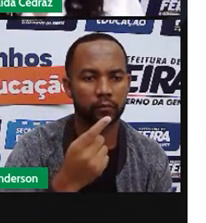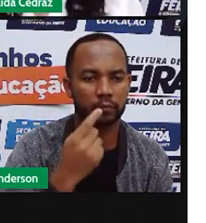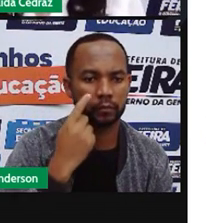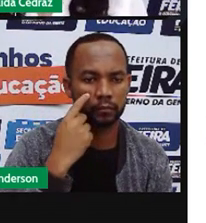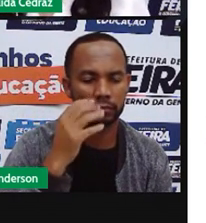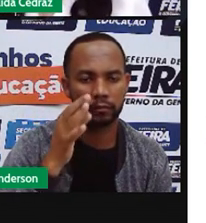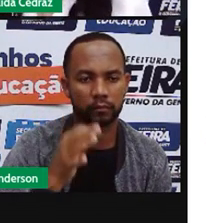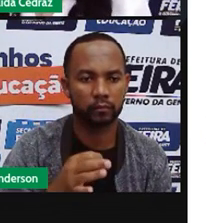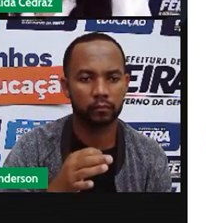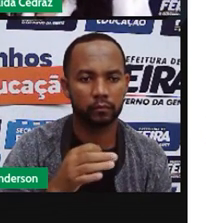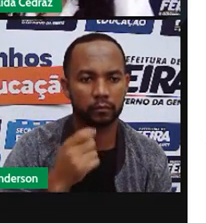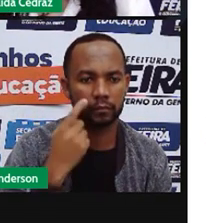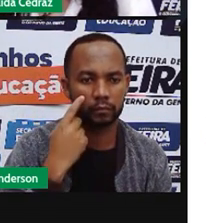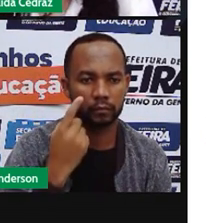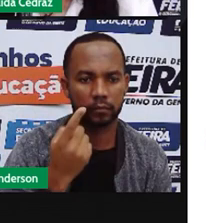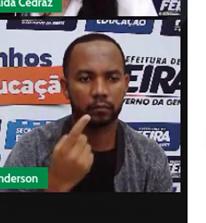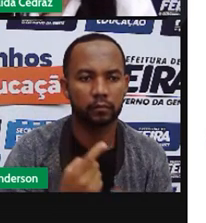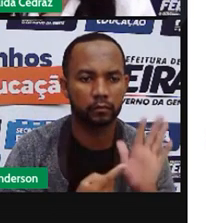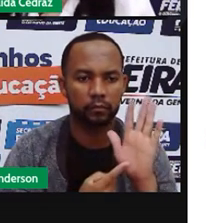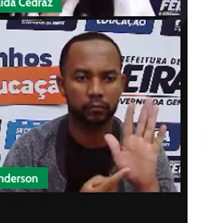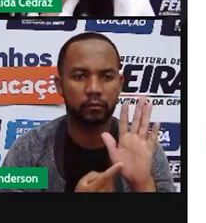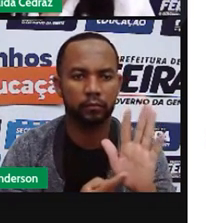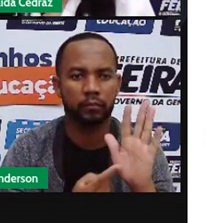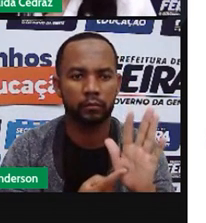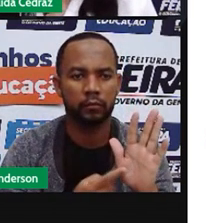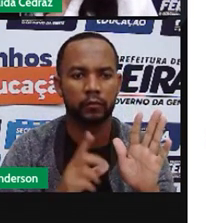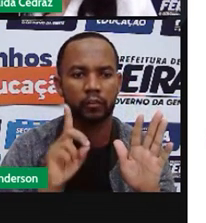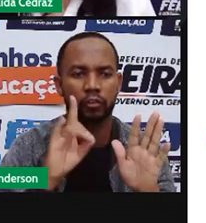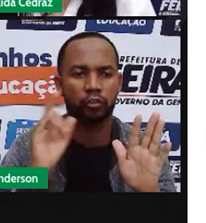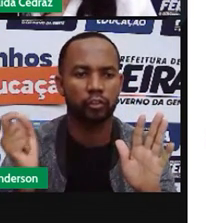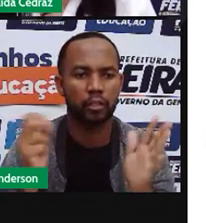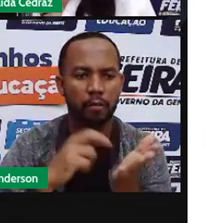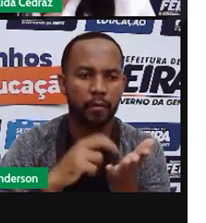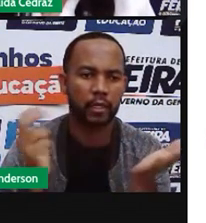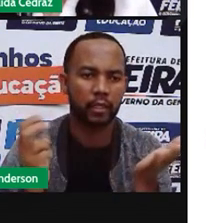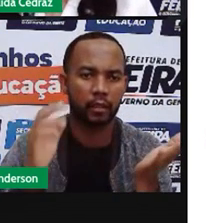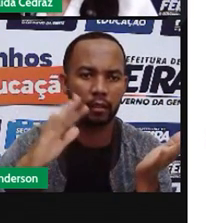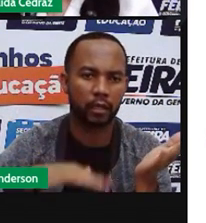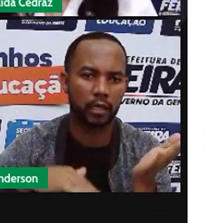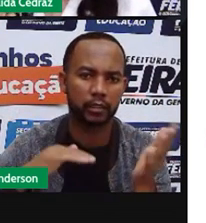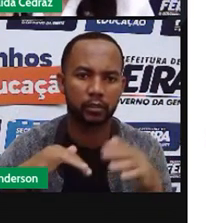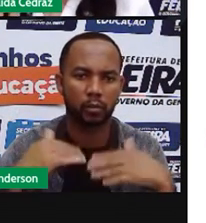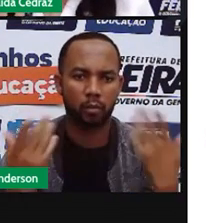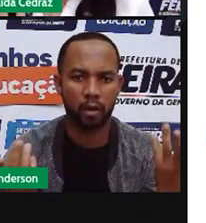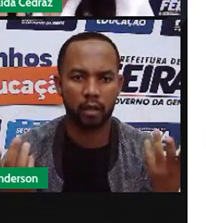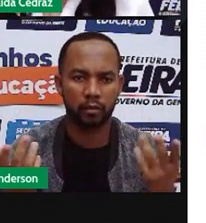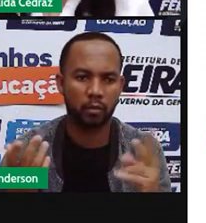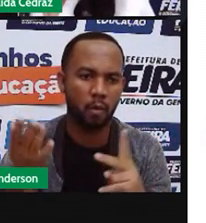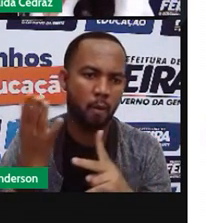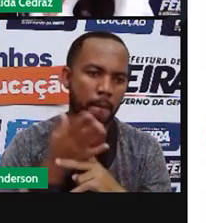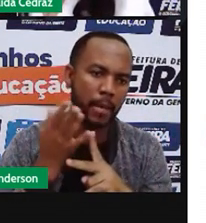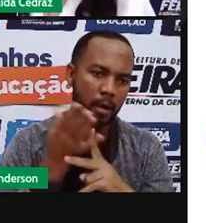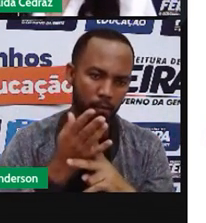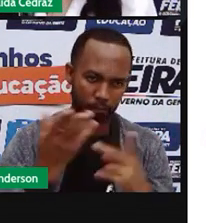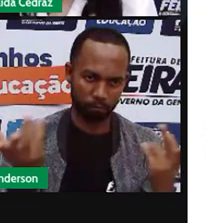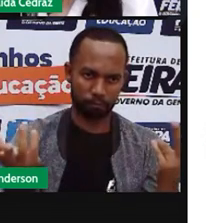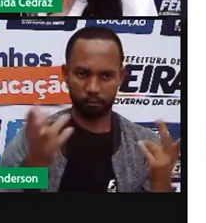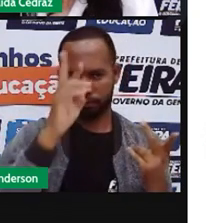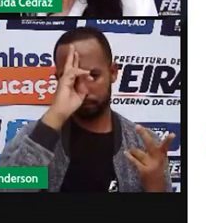certinho e eu trouxe os períodos do dia. Lembra que o dia está dividido em três períodos?